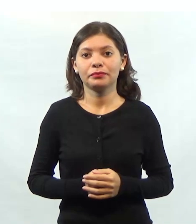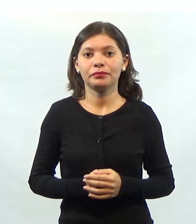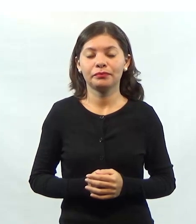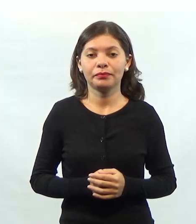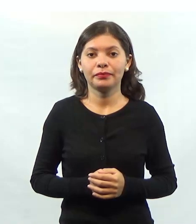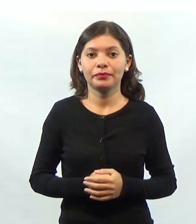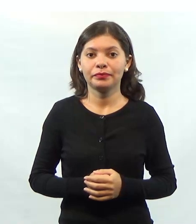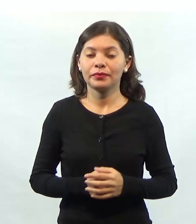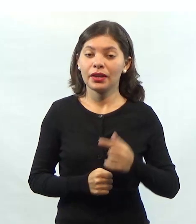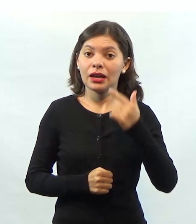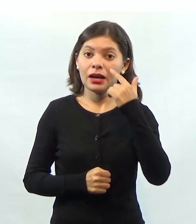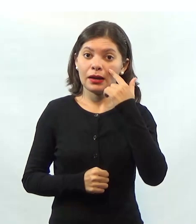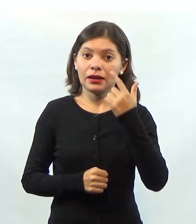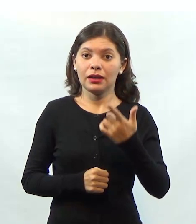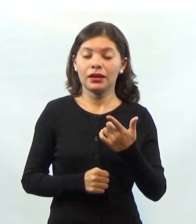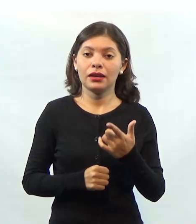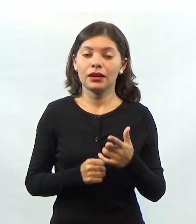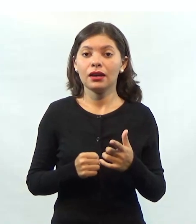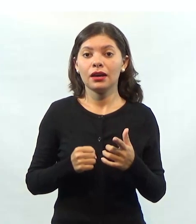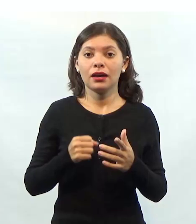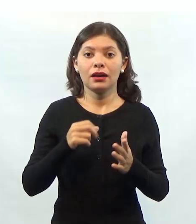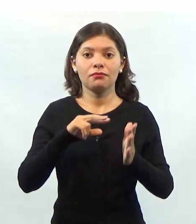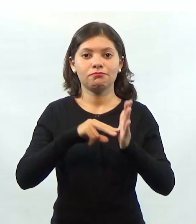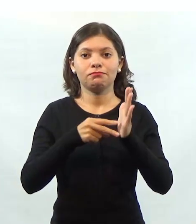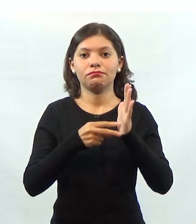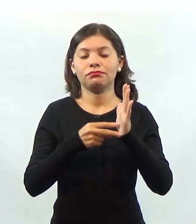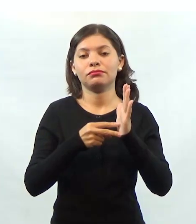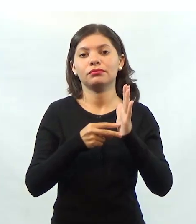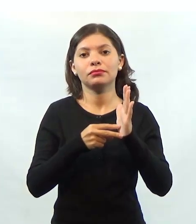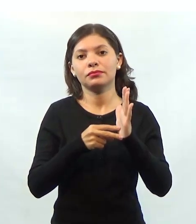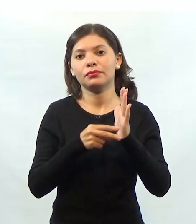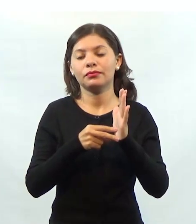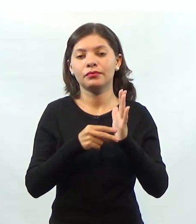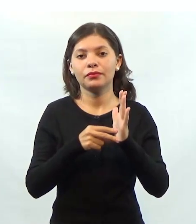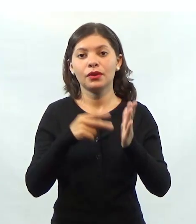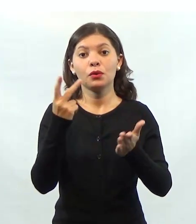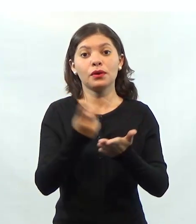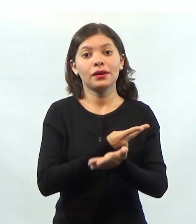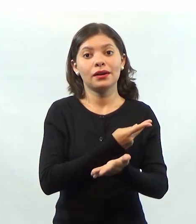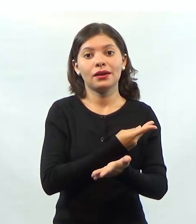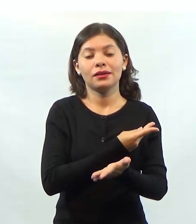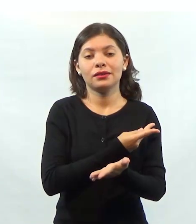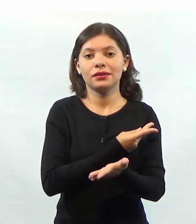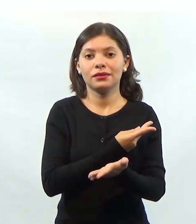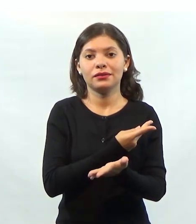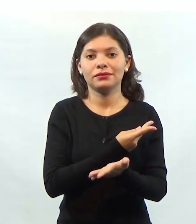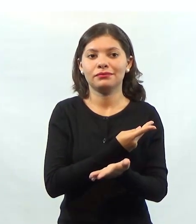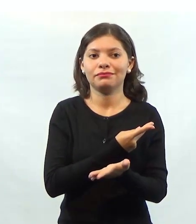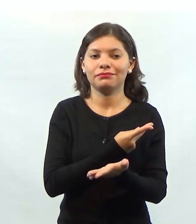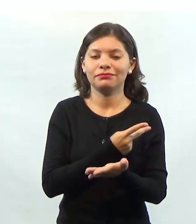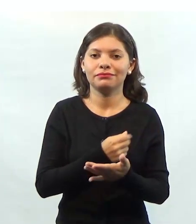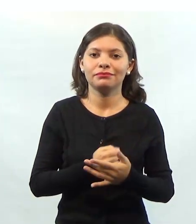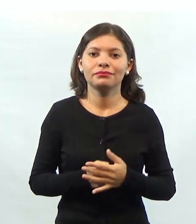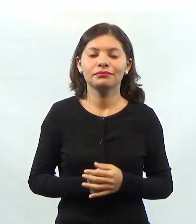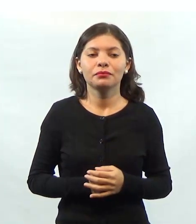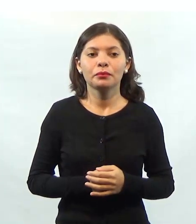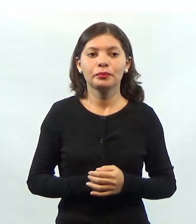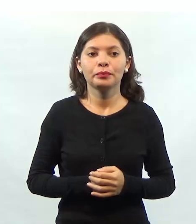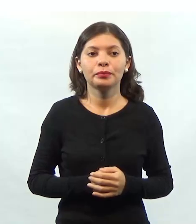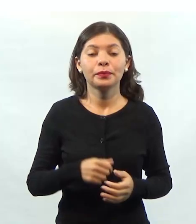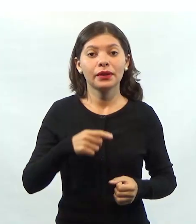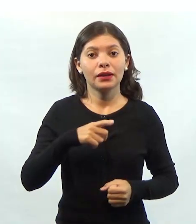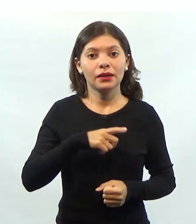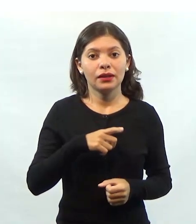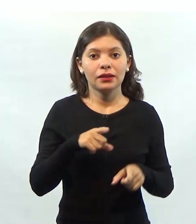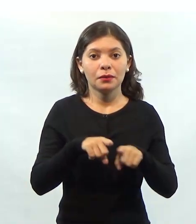Aqui, é ineficiente, ou seja, não é eficiente, não é eficaz. Você faz a coisa errada e ainda faz do jeito errado. Nós